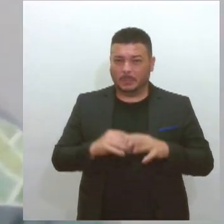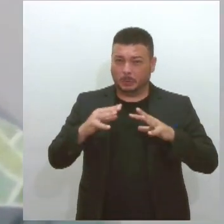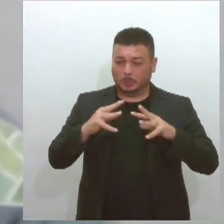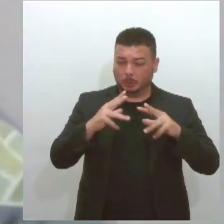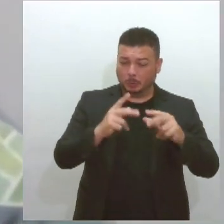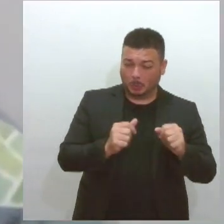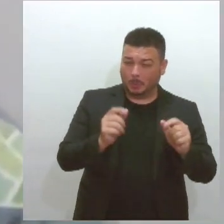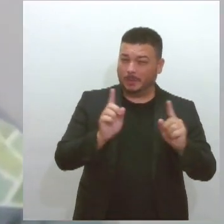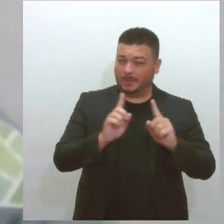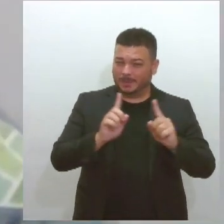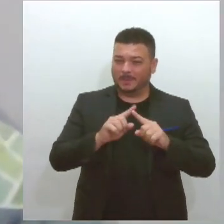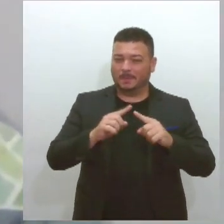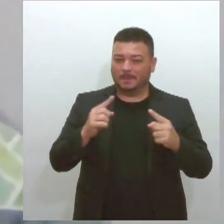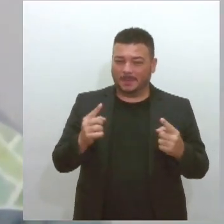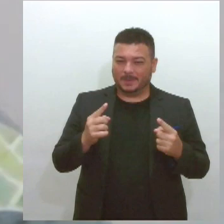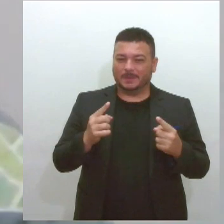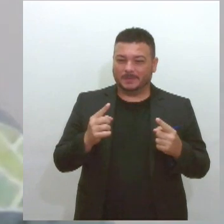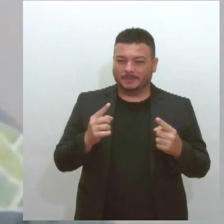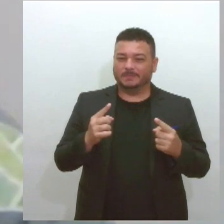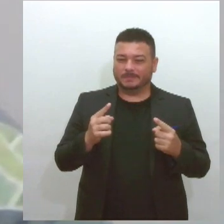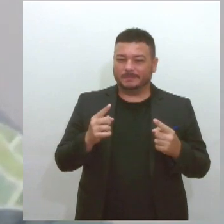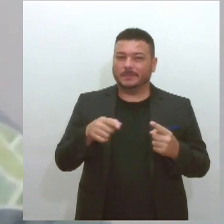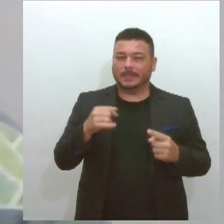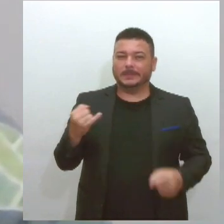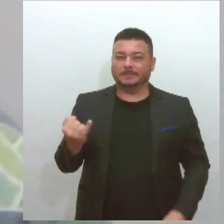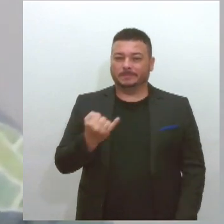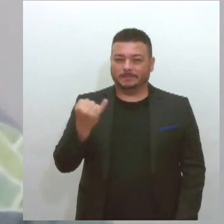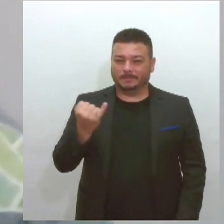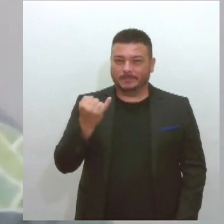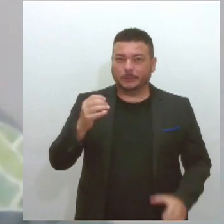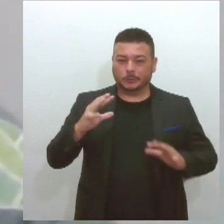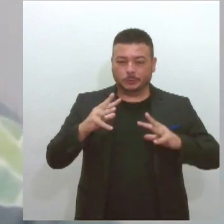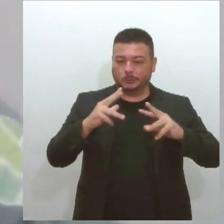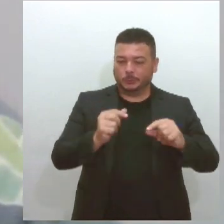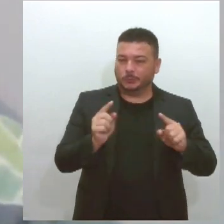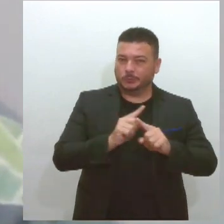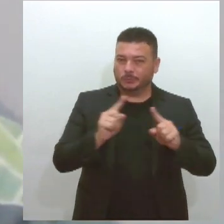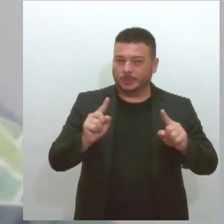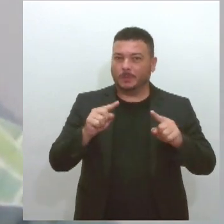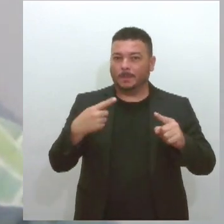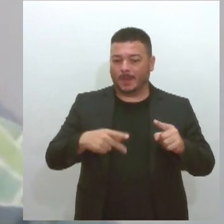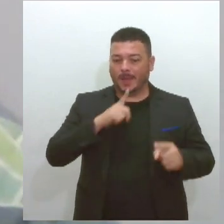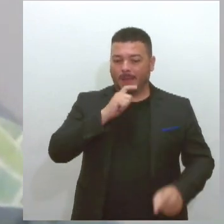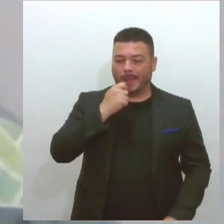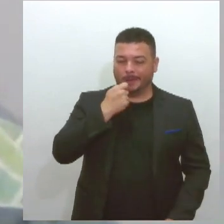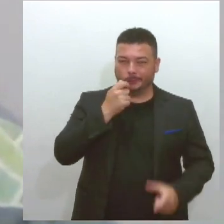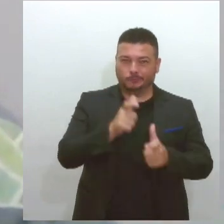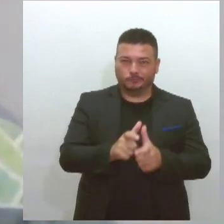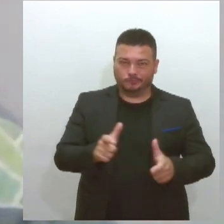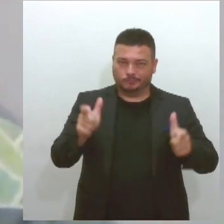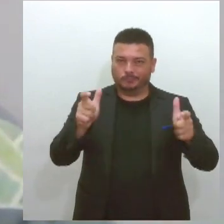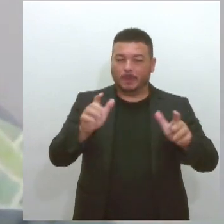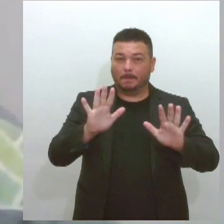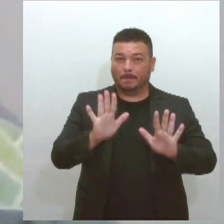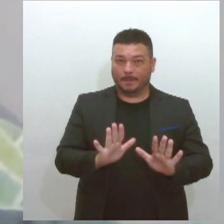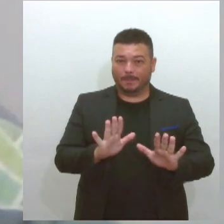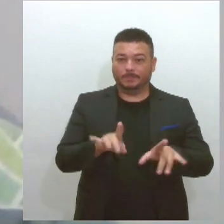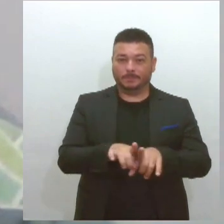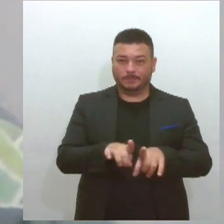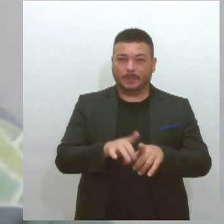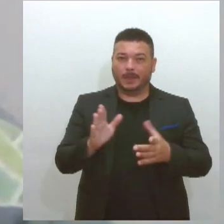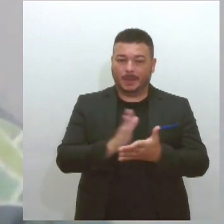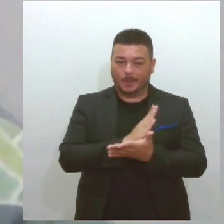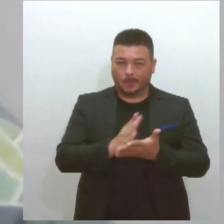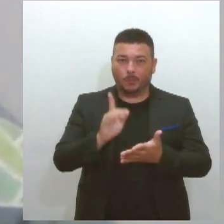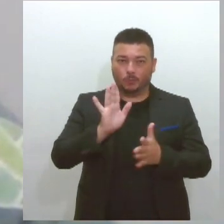isso, de extrema importância, não são todos, porque nosso grande Aracaju, mas que alguns que já doam